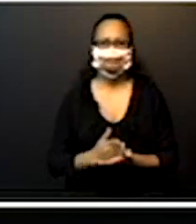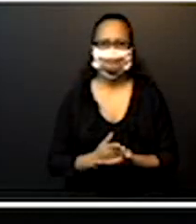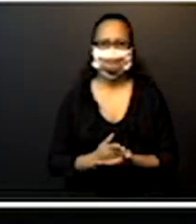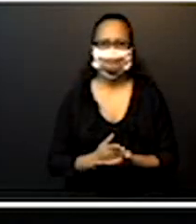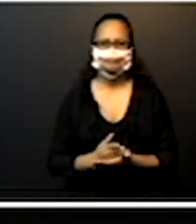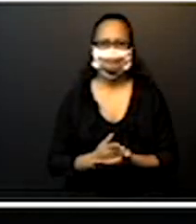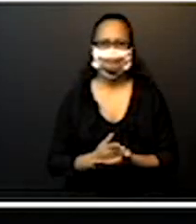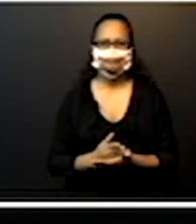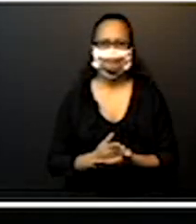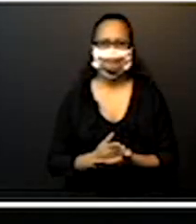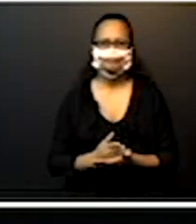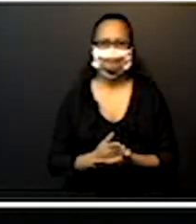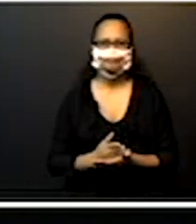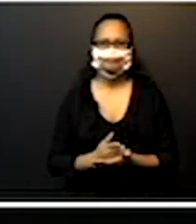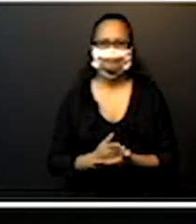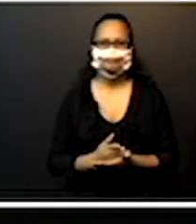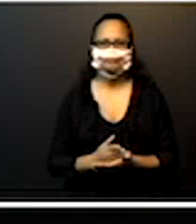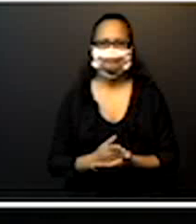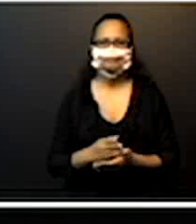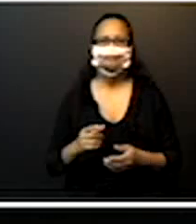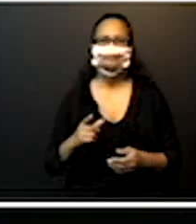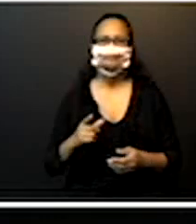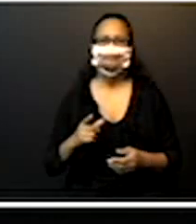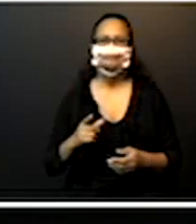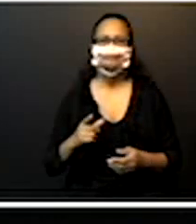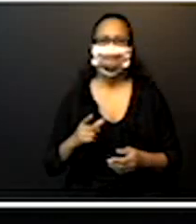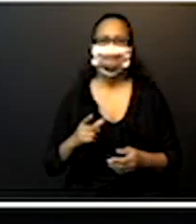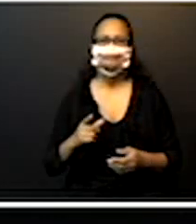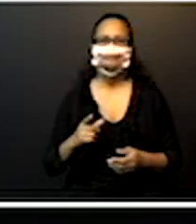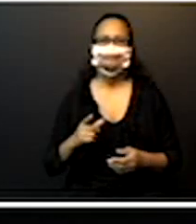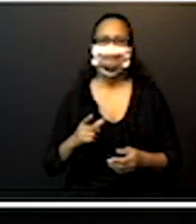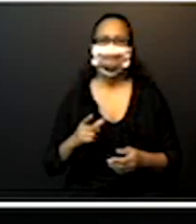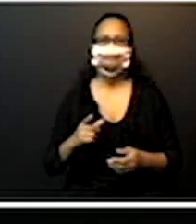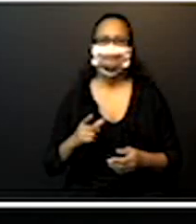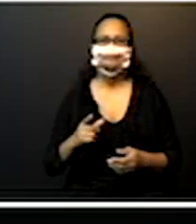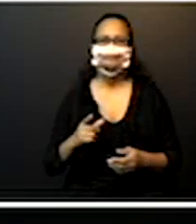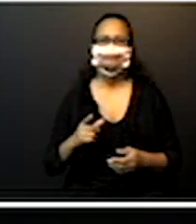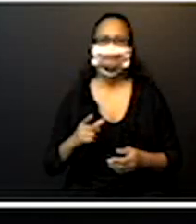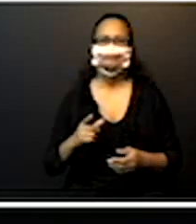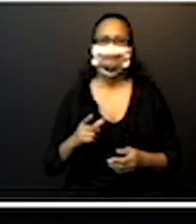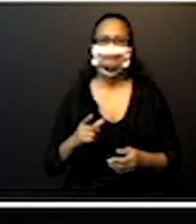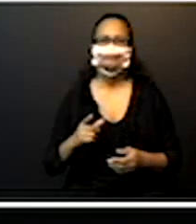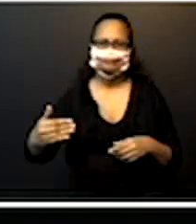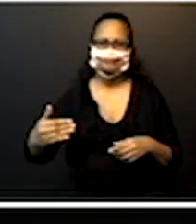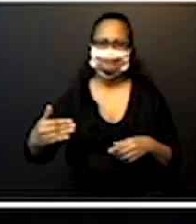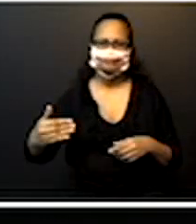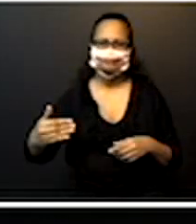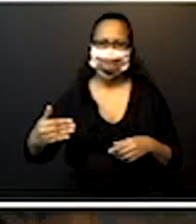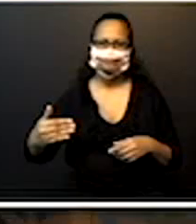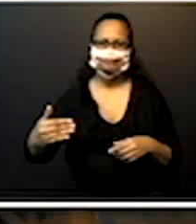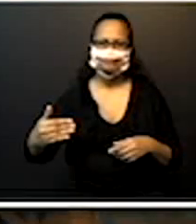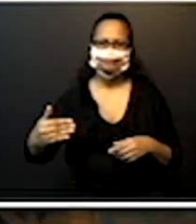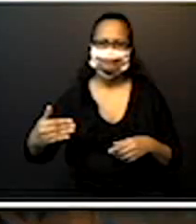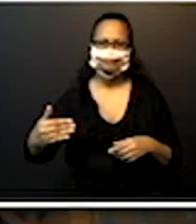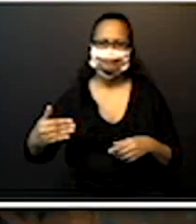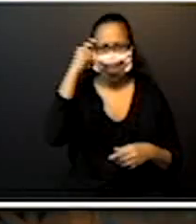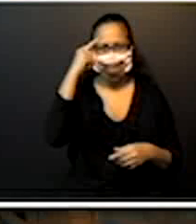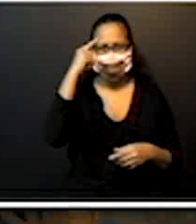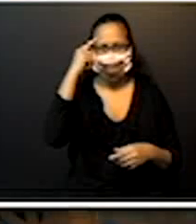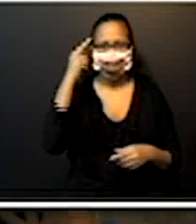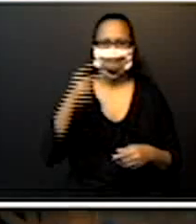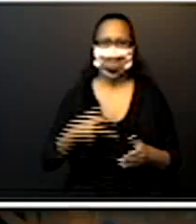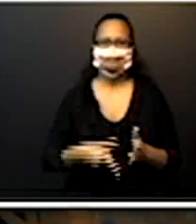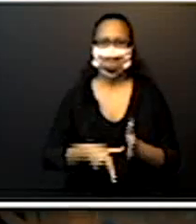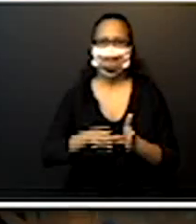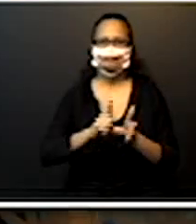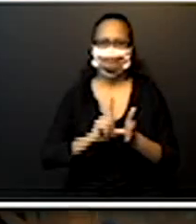tem sala que está um pouquinho para frente, a gente resolveu voltar nessa parte, que é onde